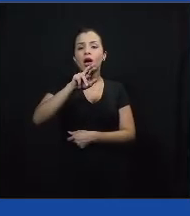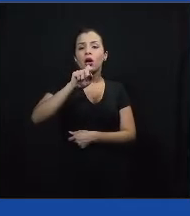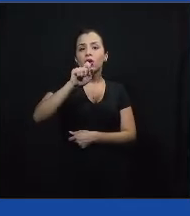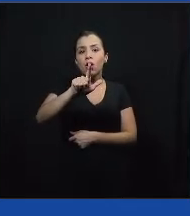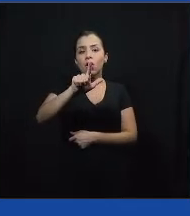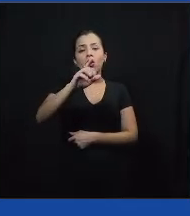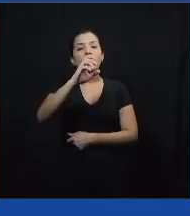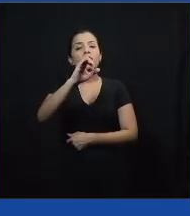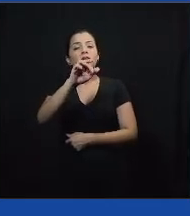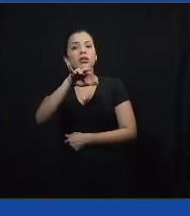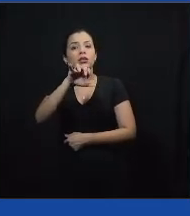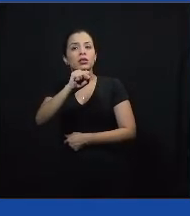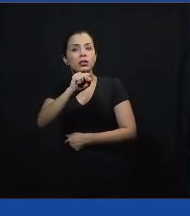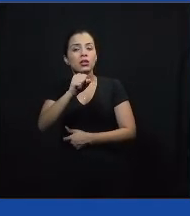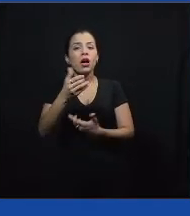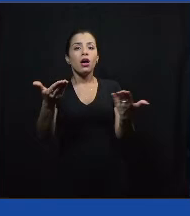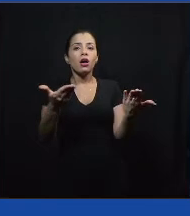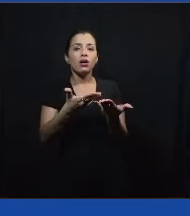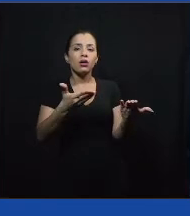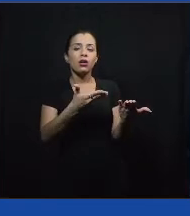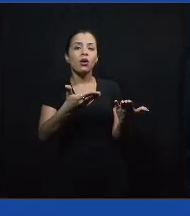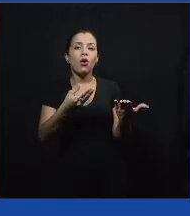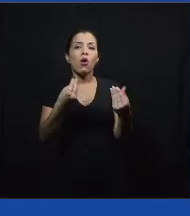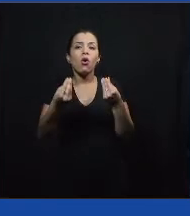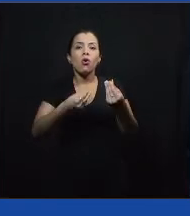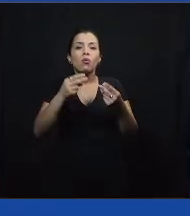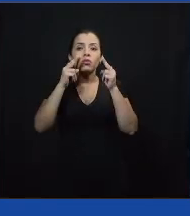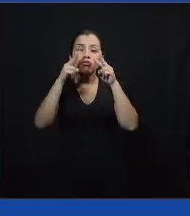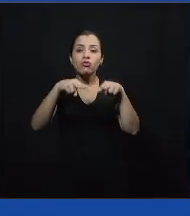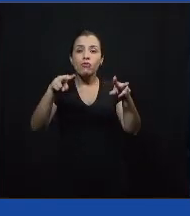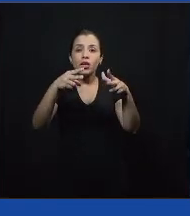vocês. Como que a gente enxerga essa situação agora?